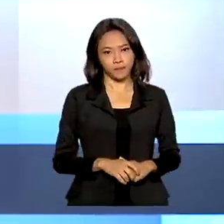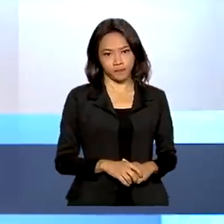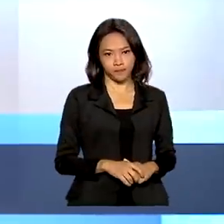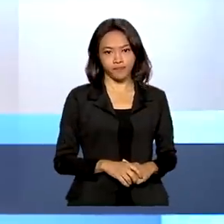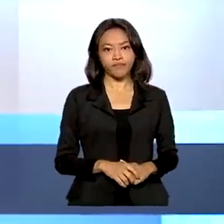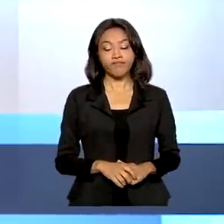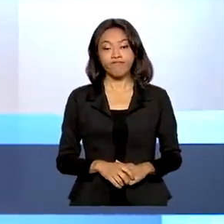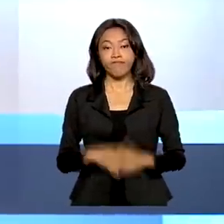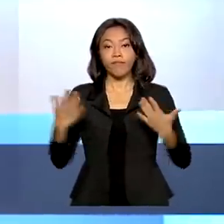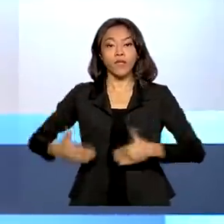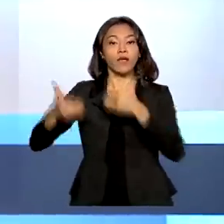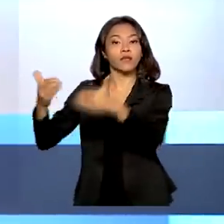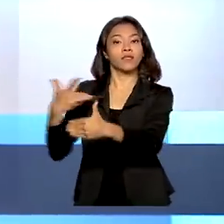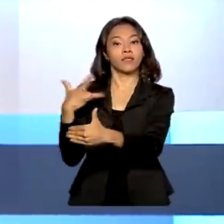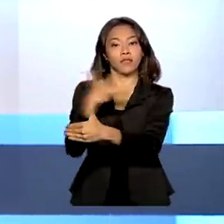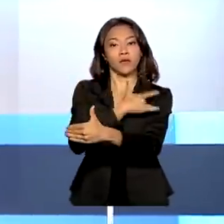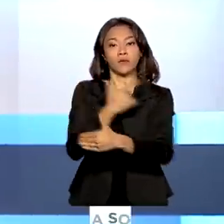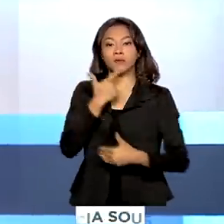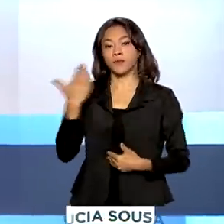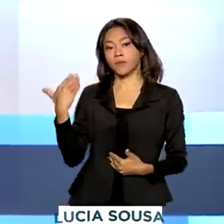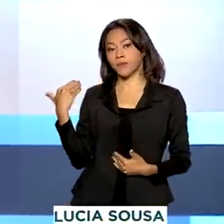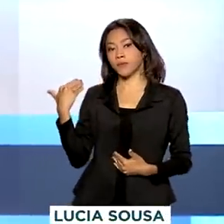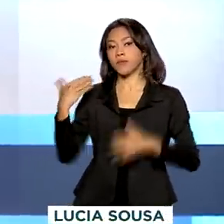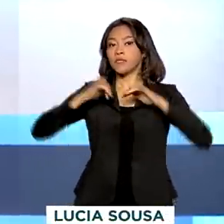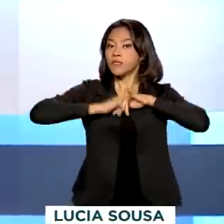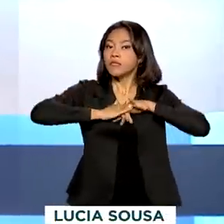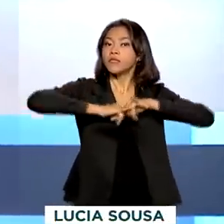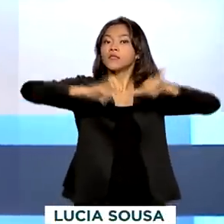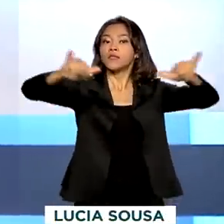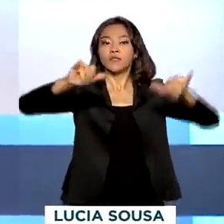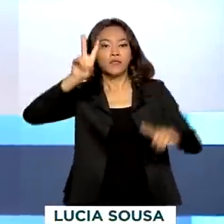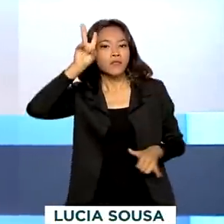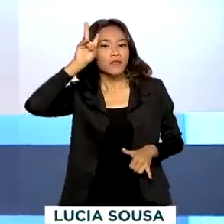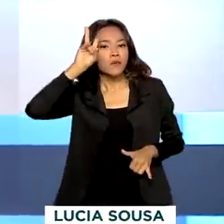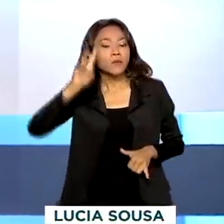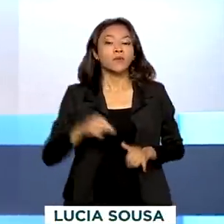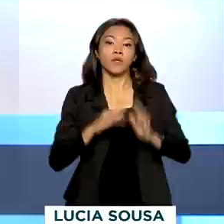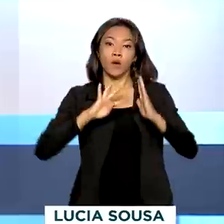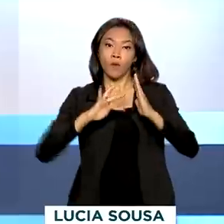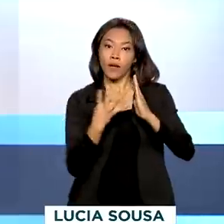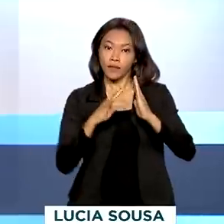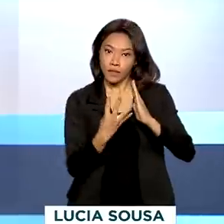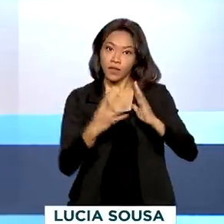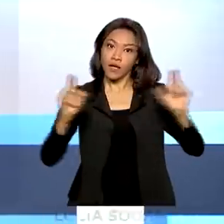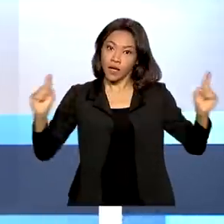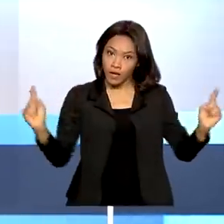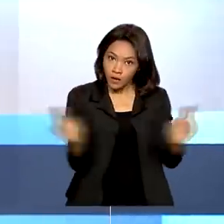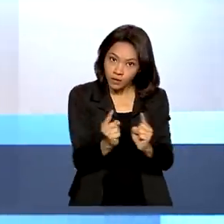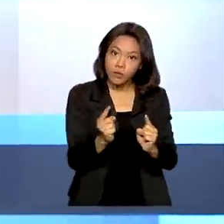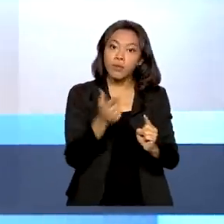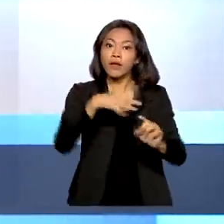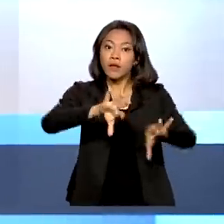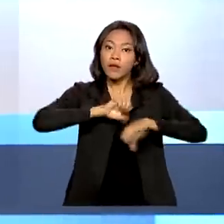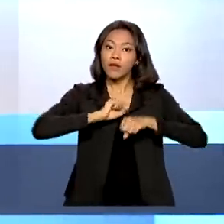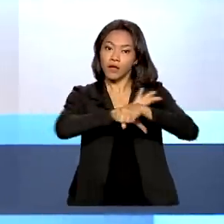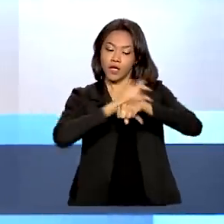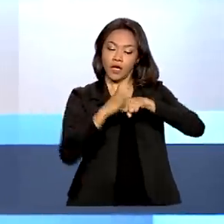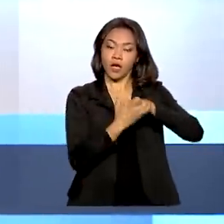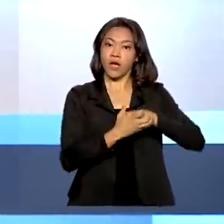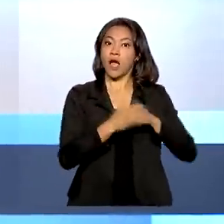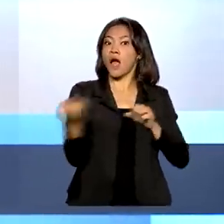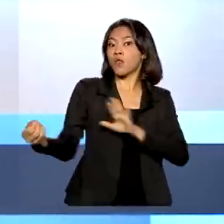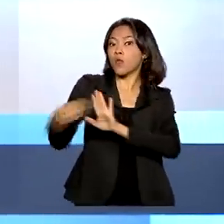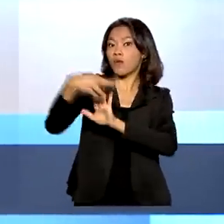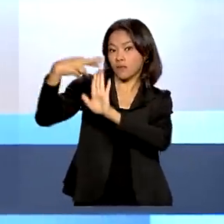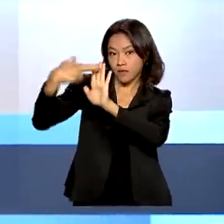E o Ministério da Saúde anunciou nesta segunda-feira a redução da quarentena para pacientes com Covid-19. Segundo a nova